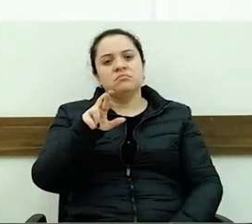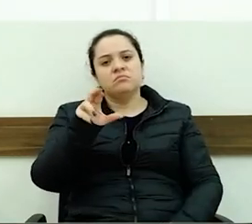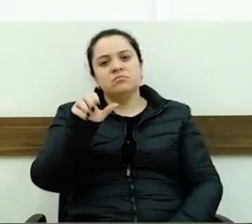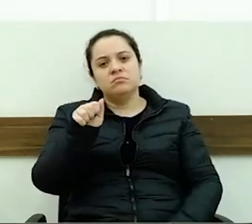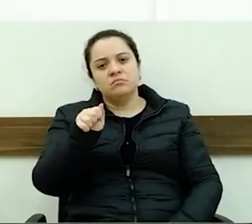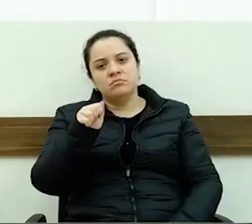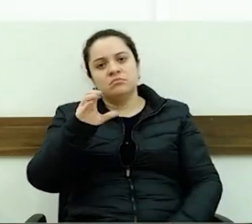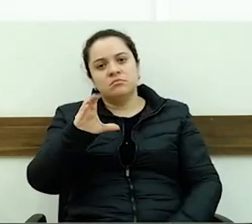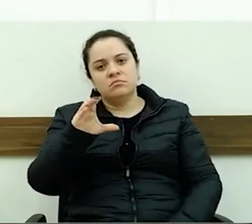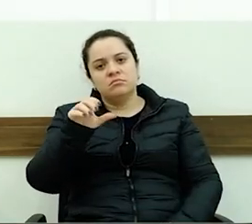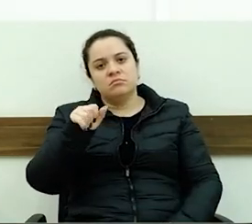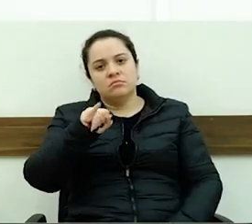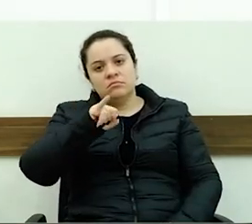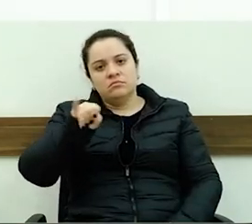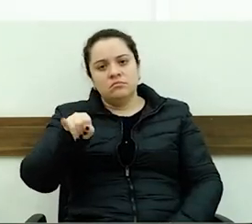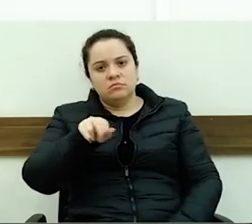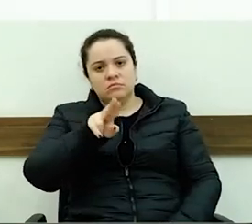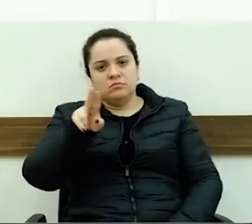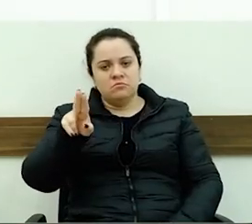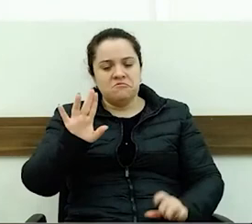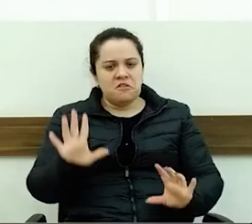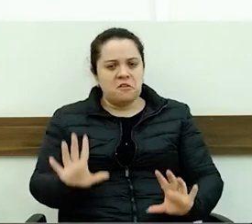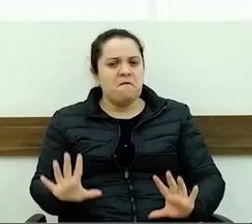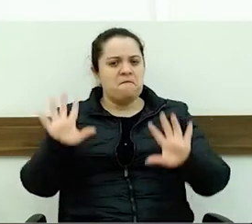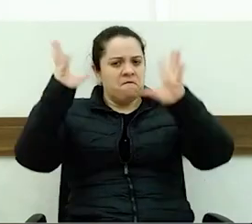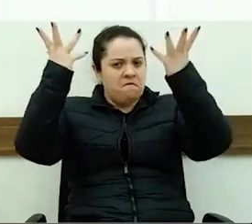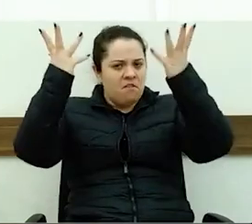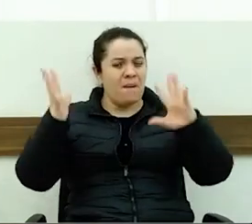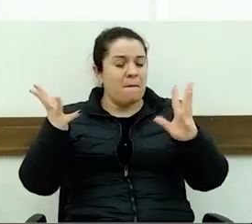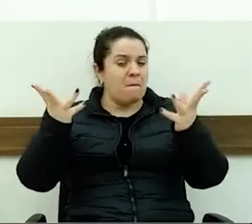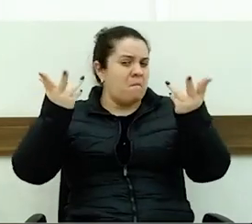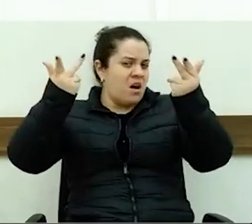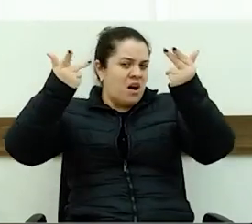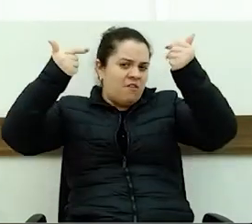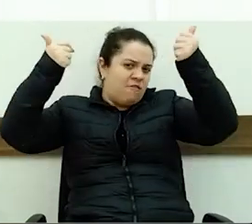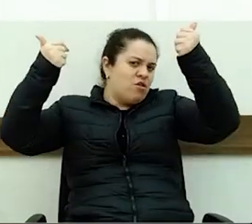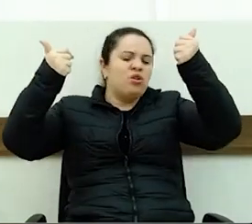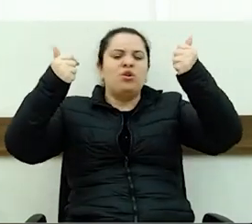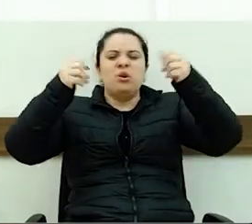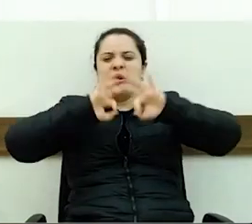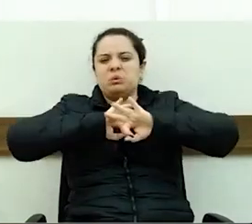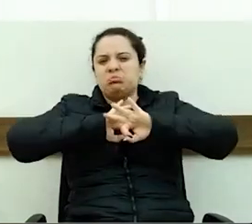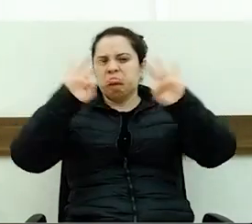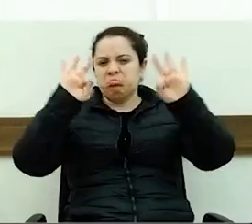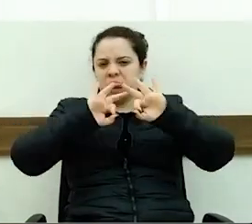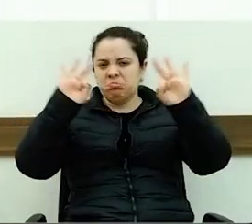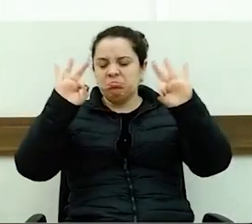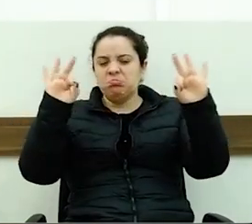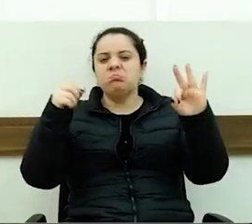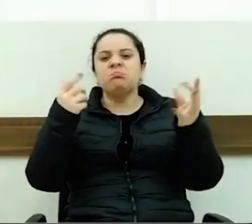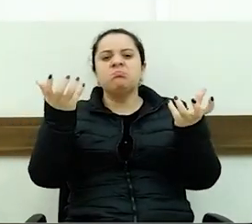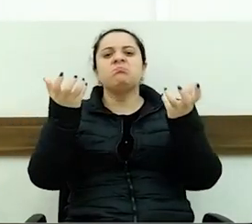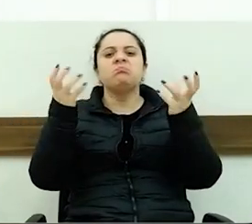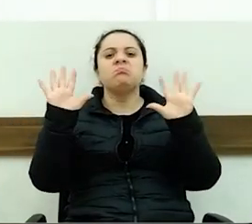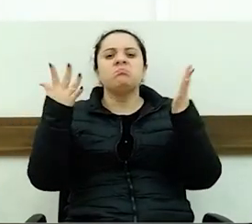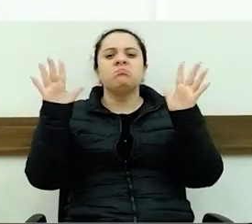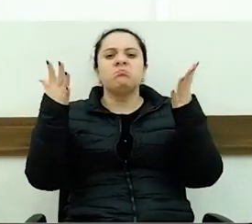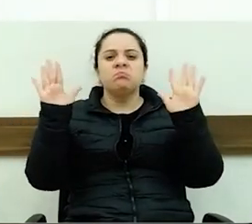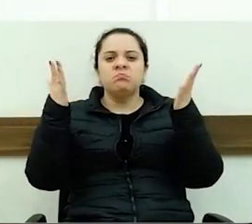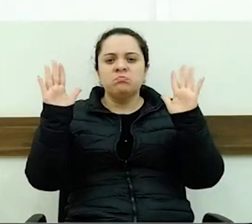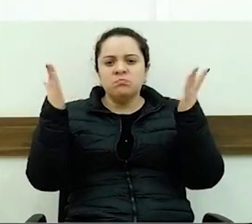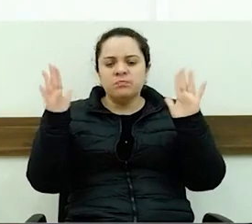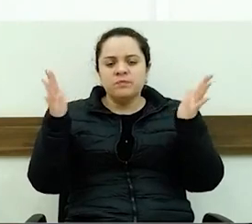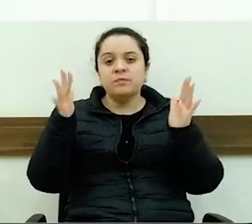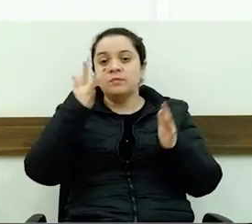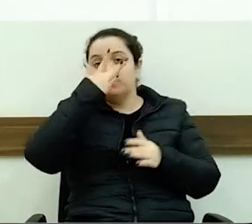maravilhosa, uma festa estrondosa, vamos dizer assim, só tenho que parabenizar, não só